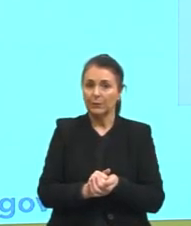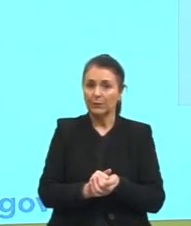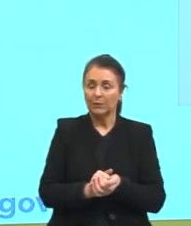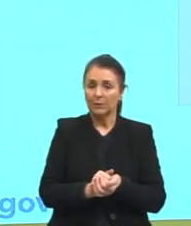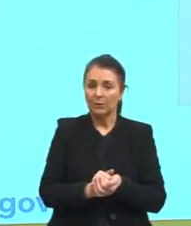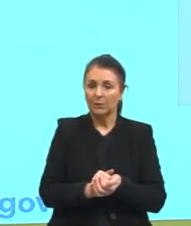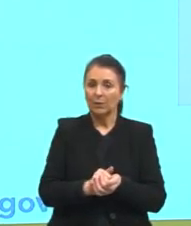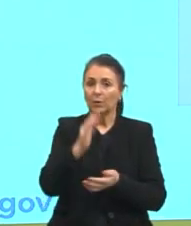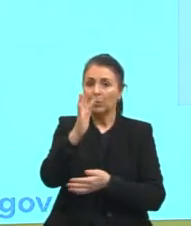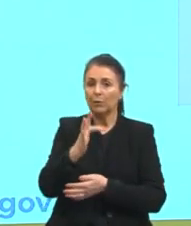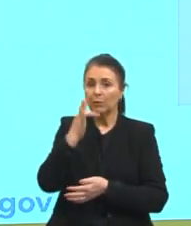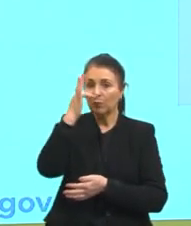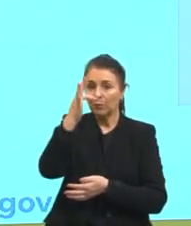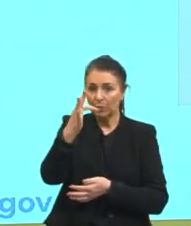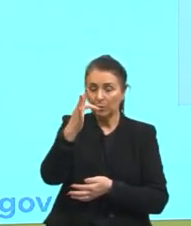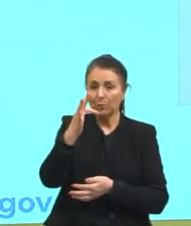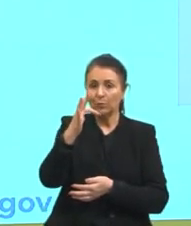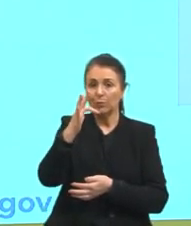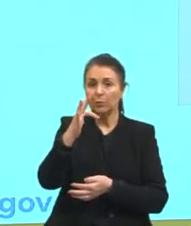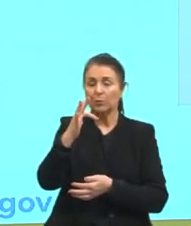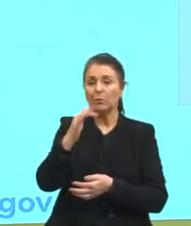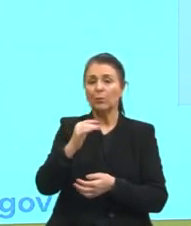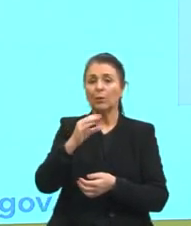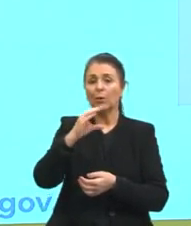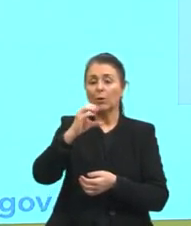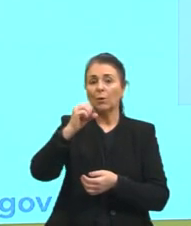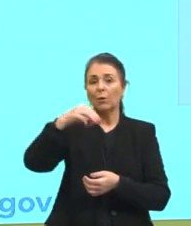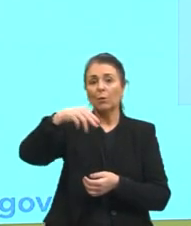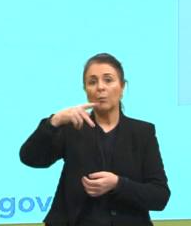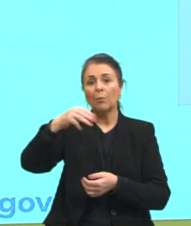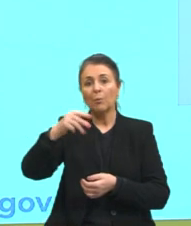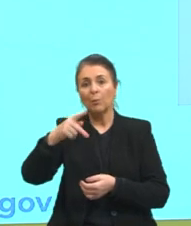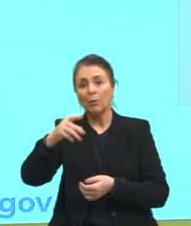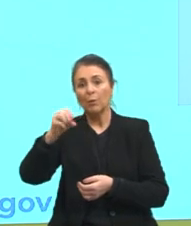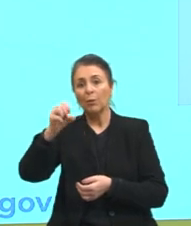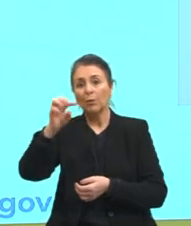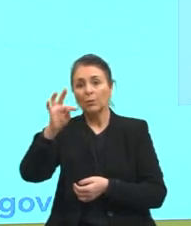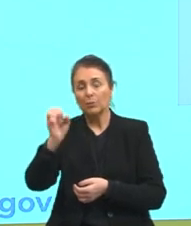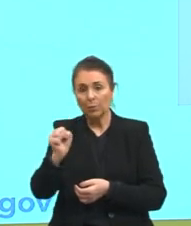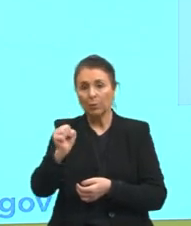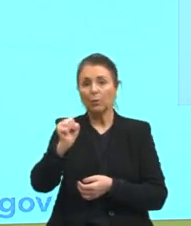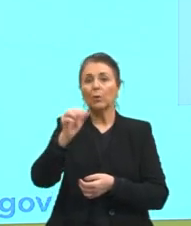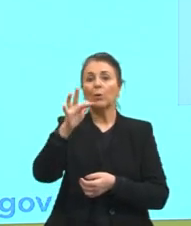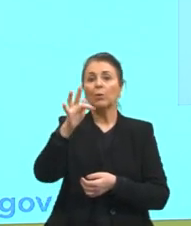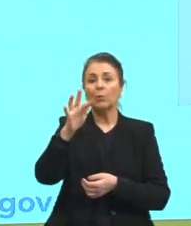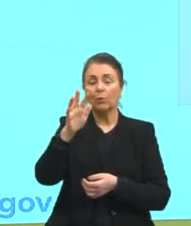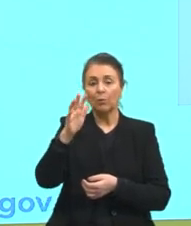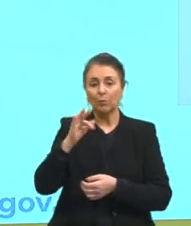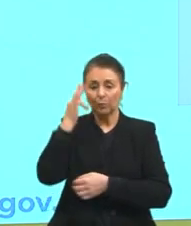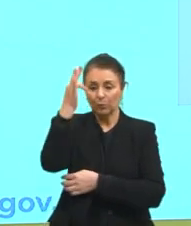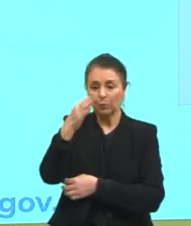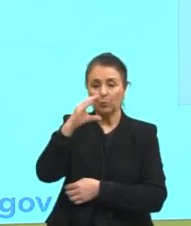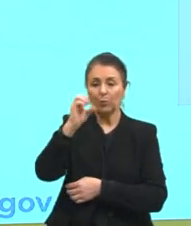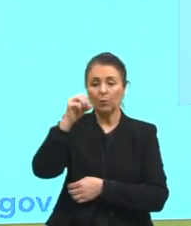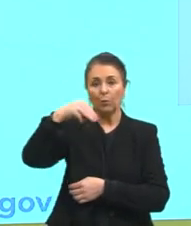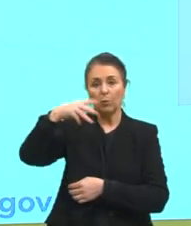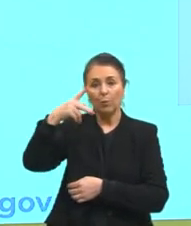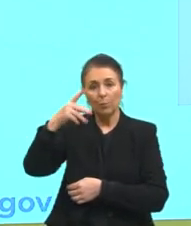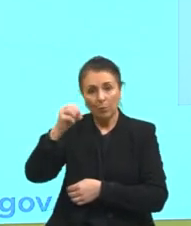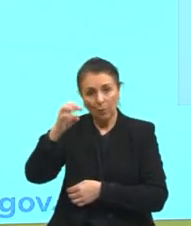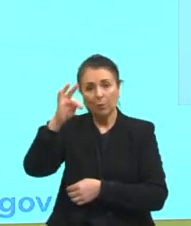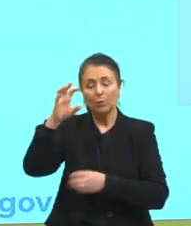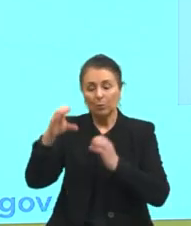futuro composto condicional composto que também nós teremos algumas expressões aí